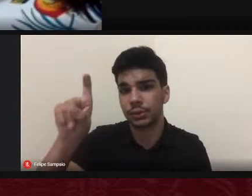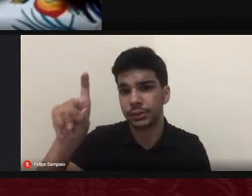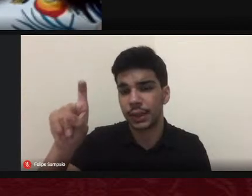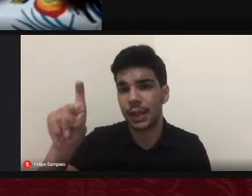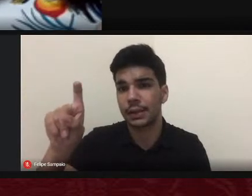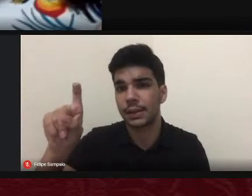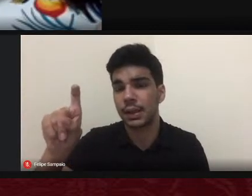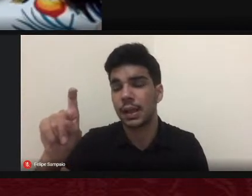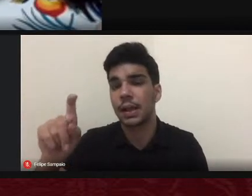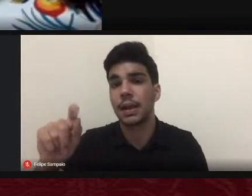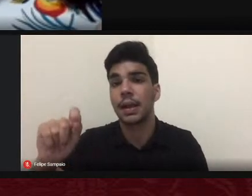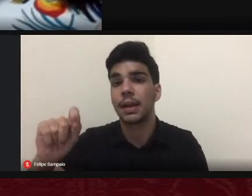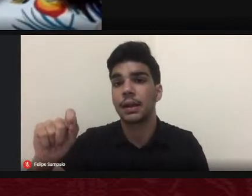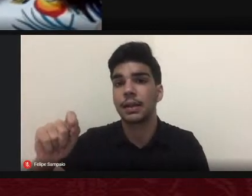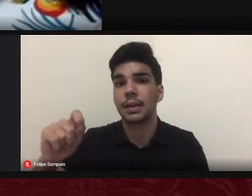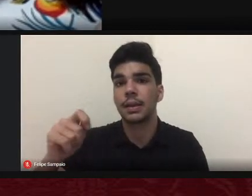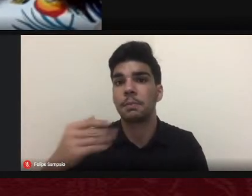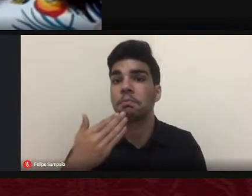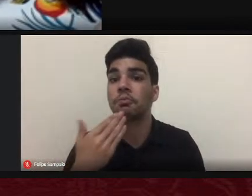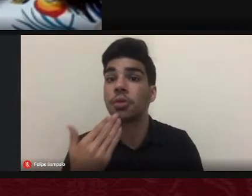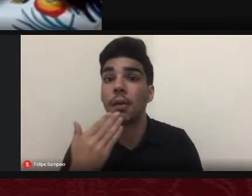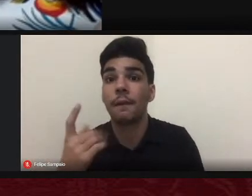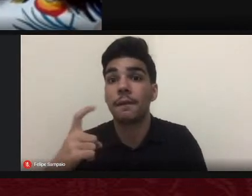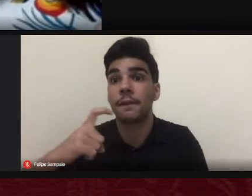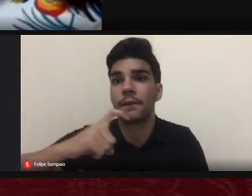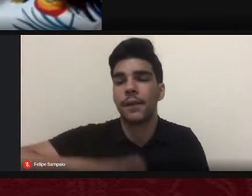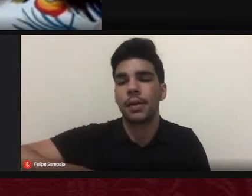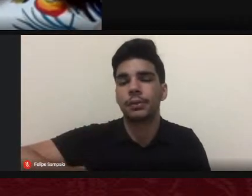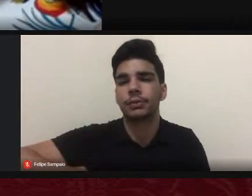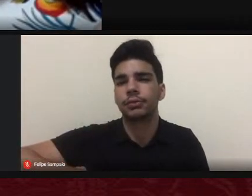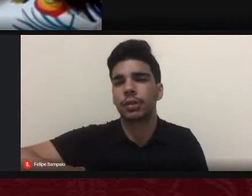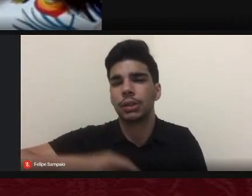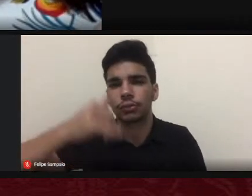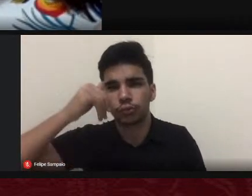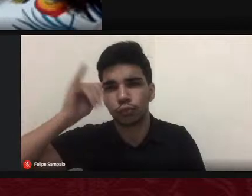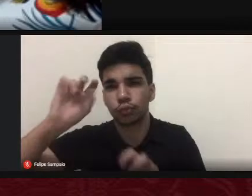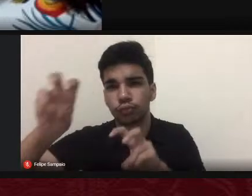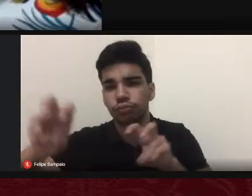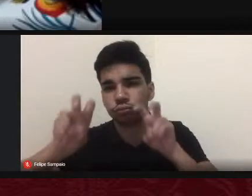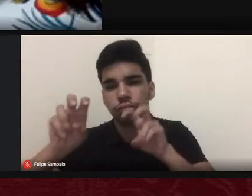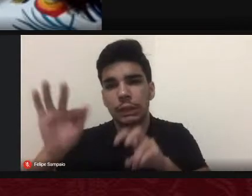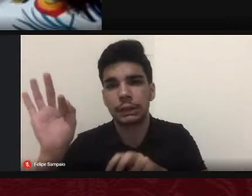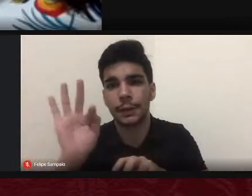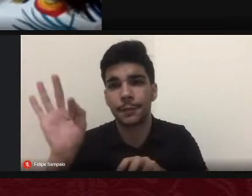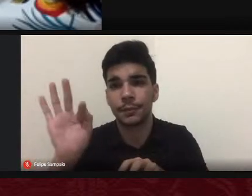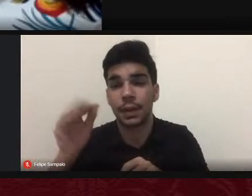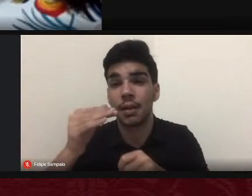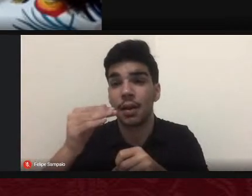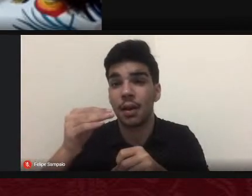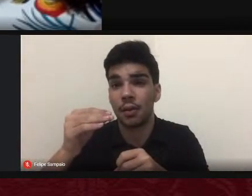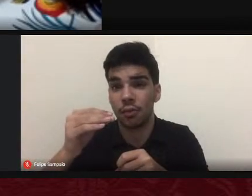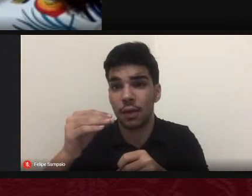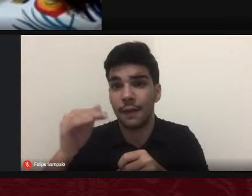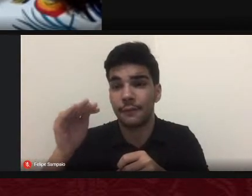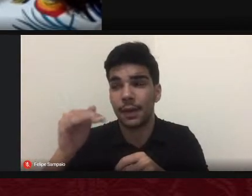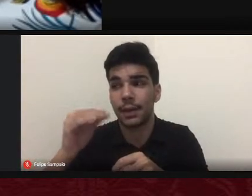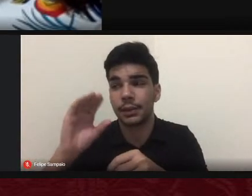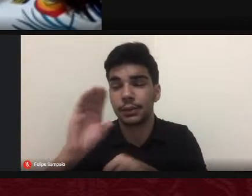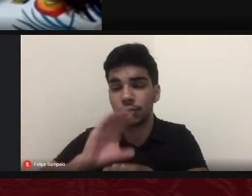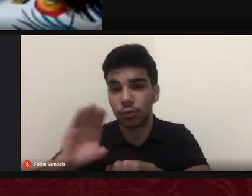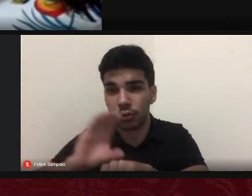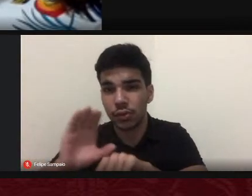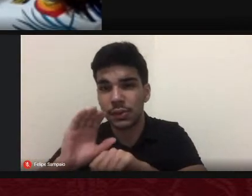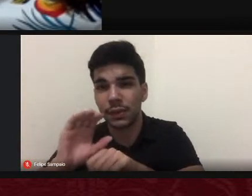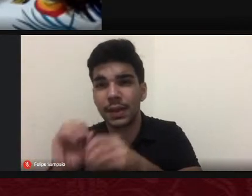final da década de 1940 e que esse curso foi criado antes mesmo da criação da